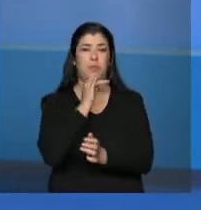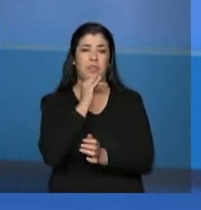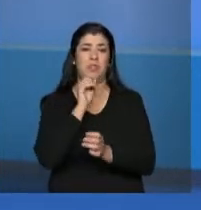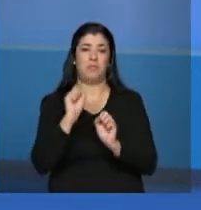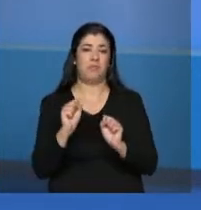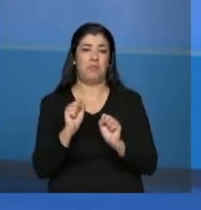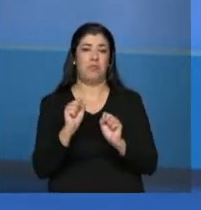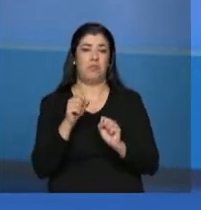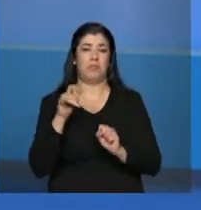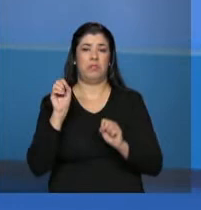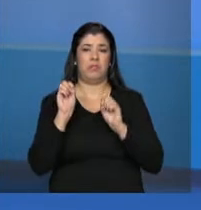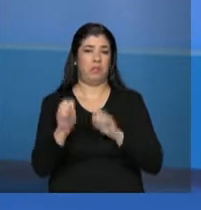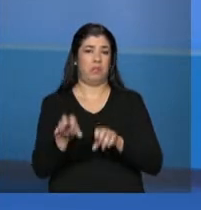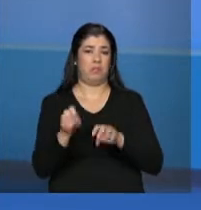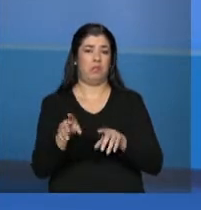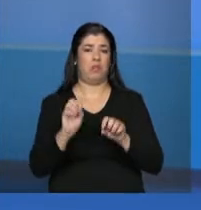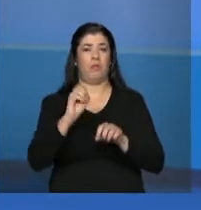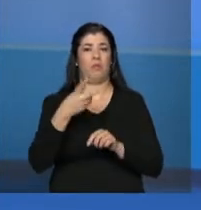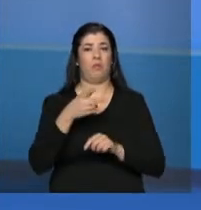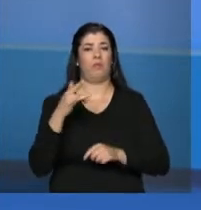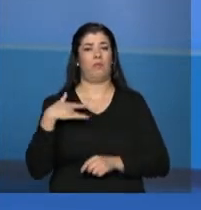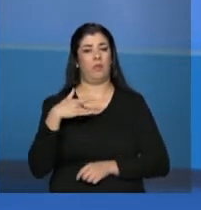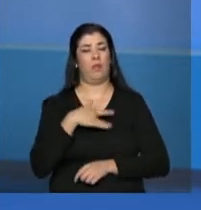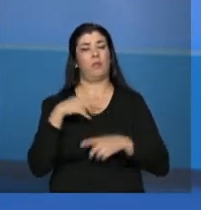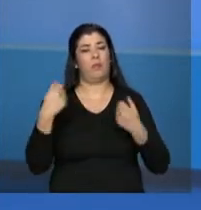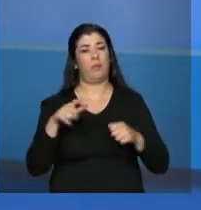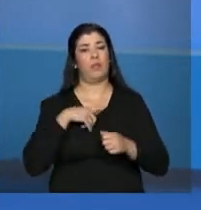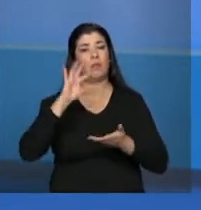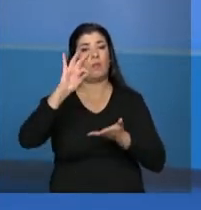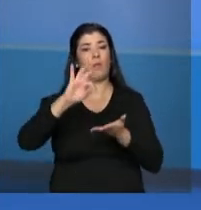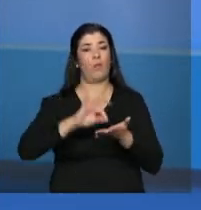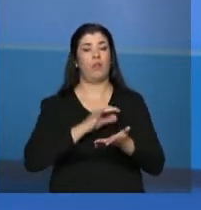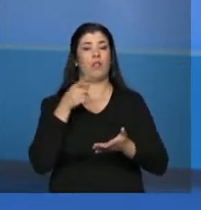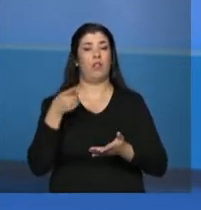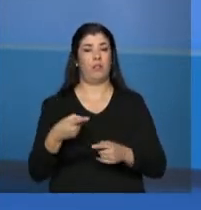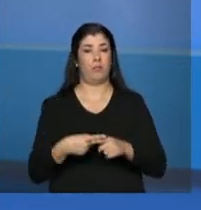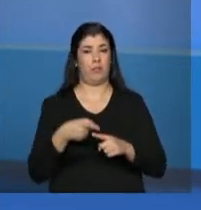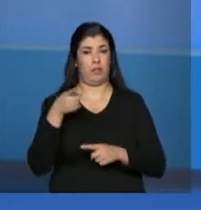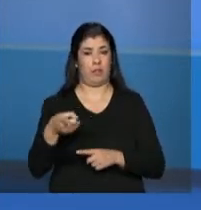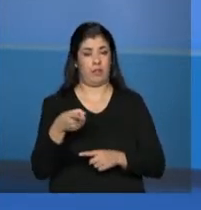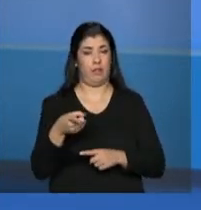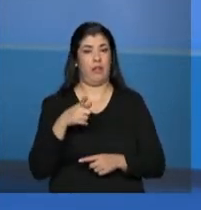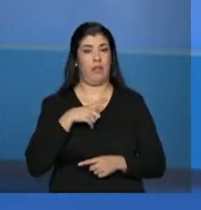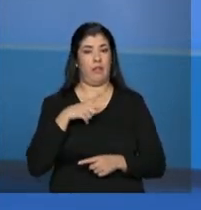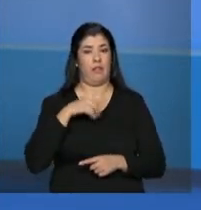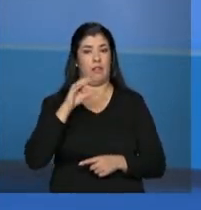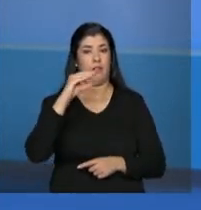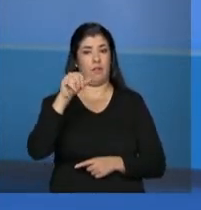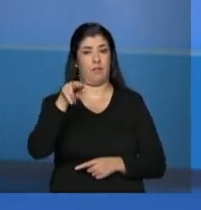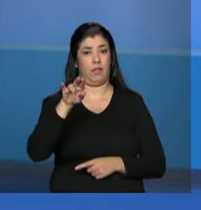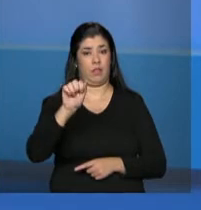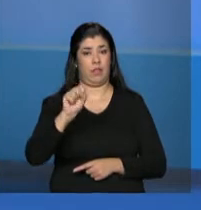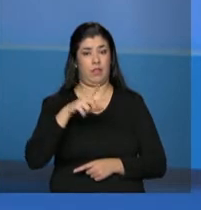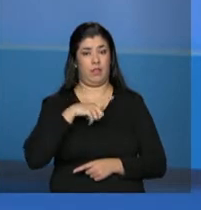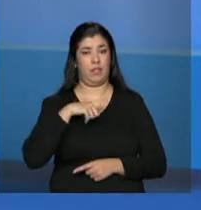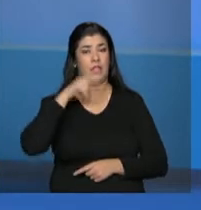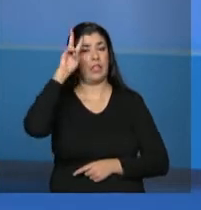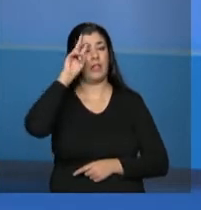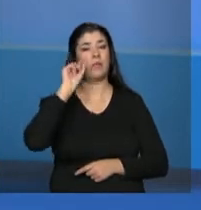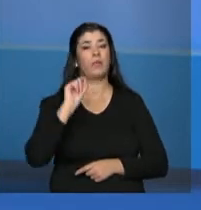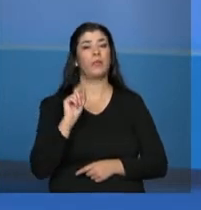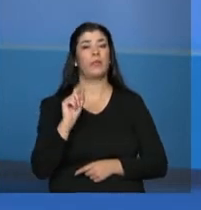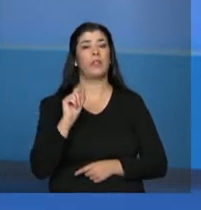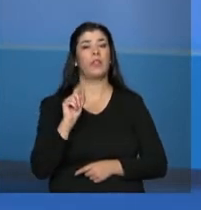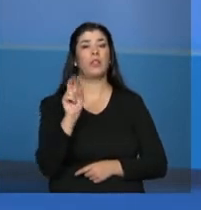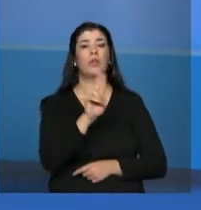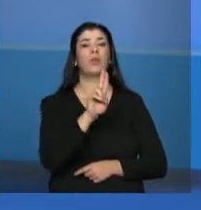saúde, por exemplo, ela deve constar do cadastro. Porque o cadastro, ele, é importante a gente lembrar que ele é um cadastro, em que pede o seu